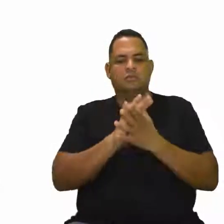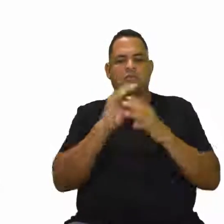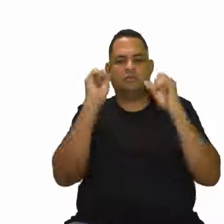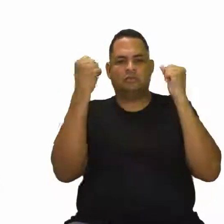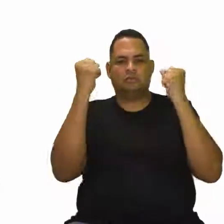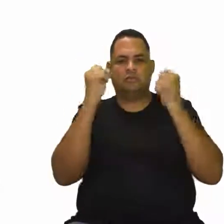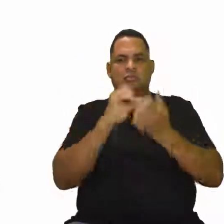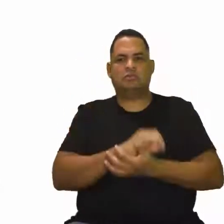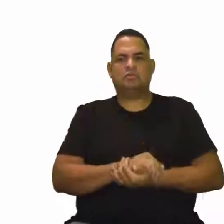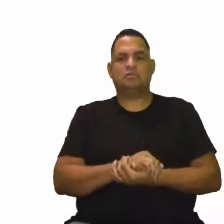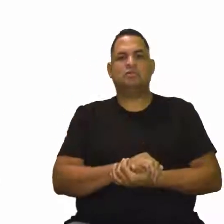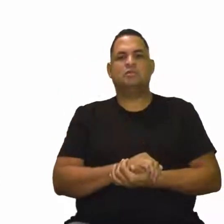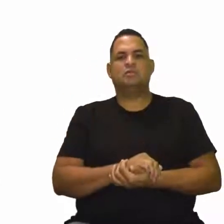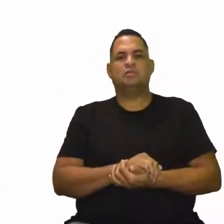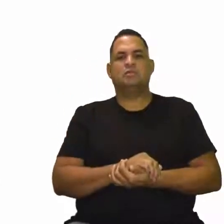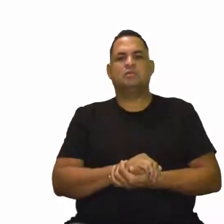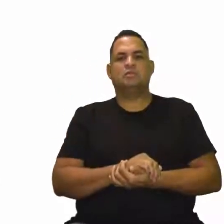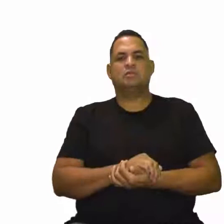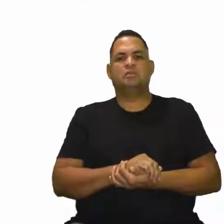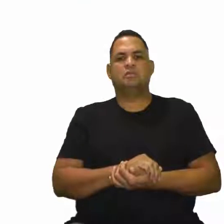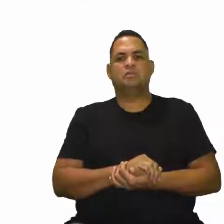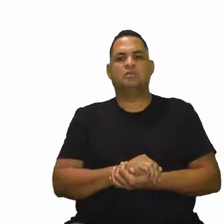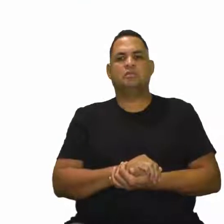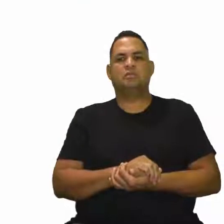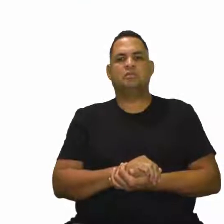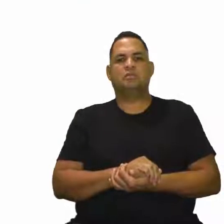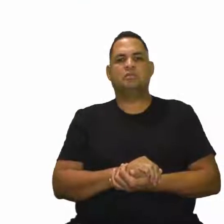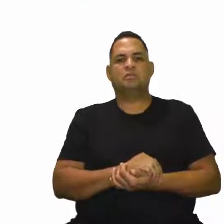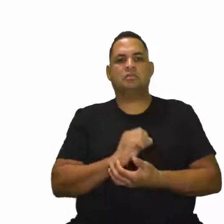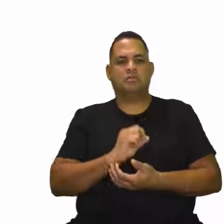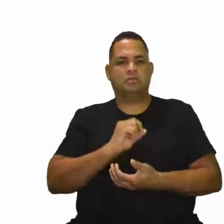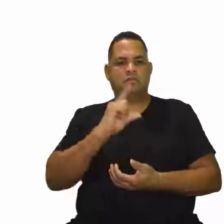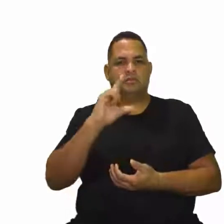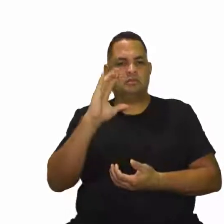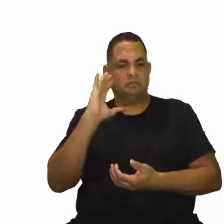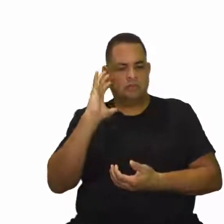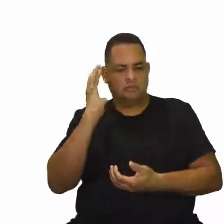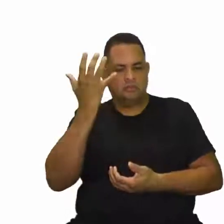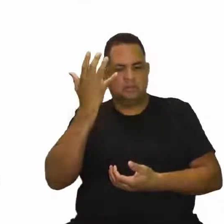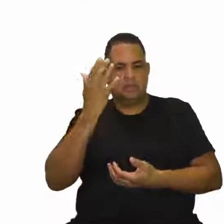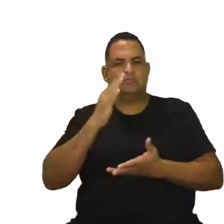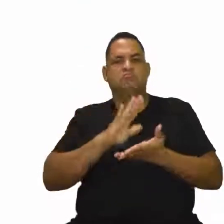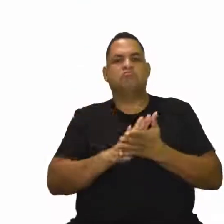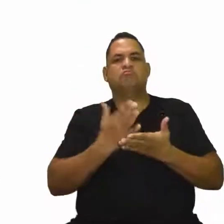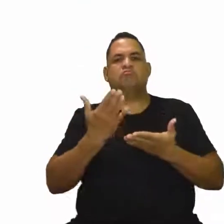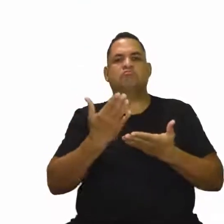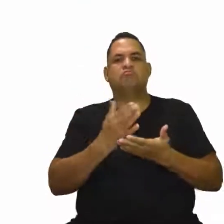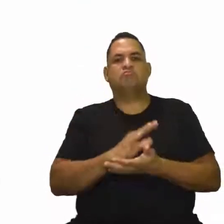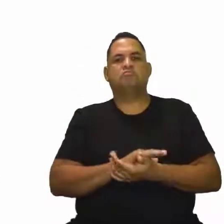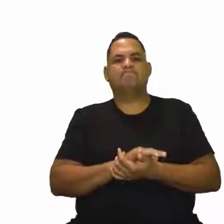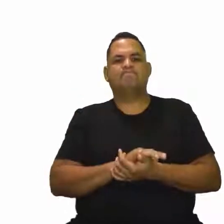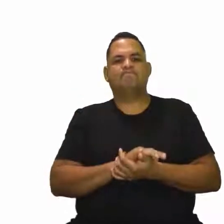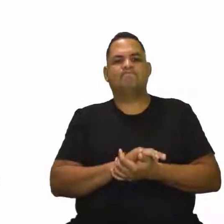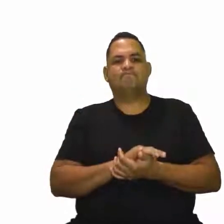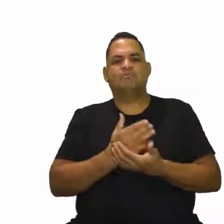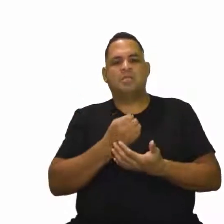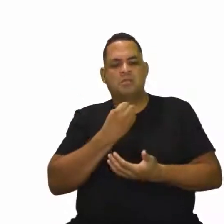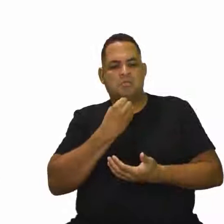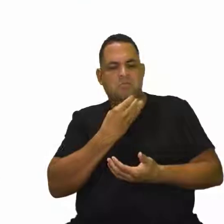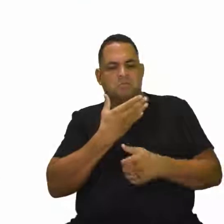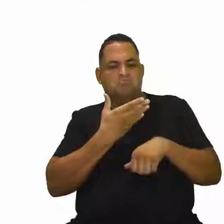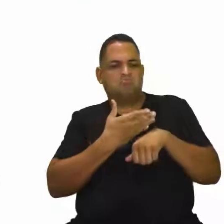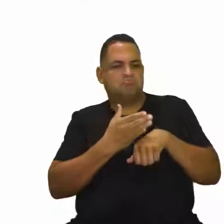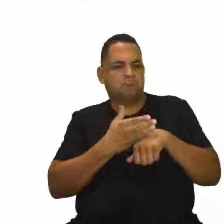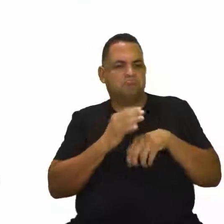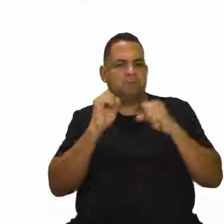física. Então, essa prática regular, ela vai aumentar aí a capacidade funcional, né? A aptidão física